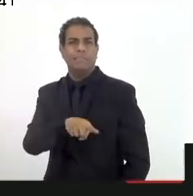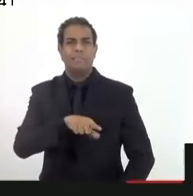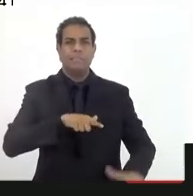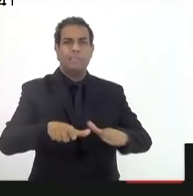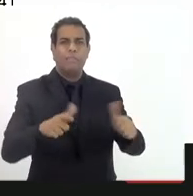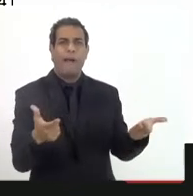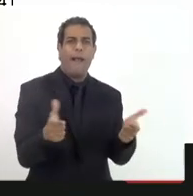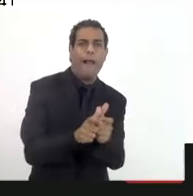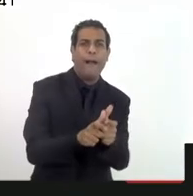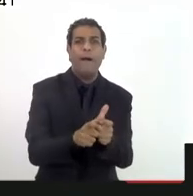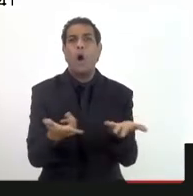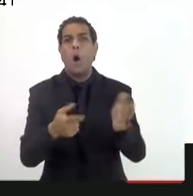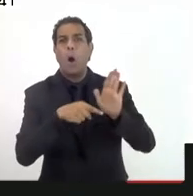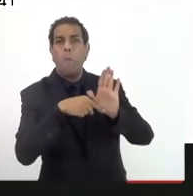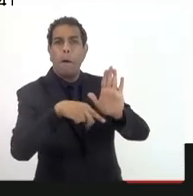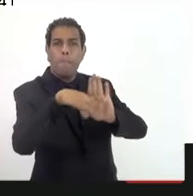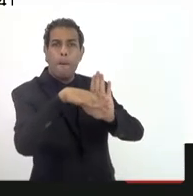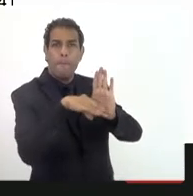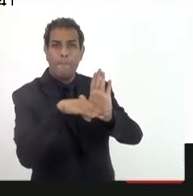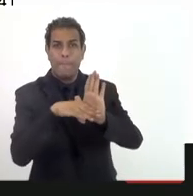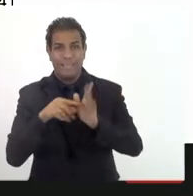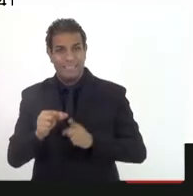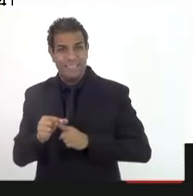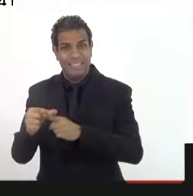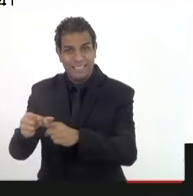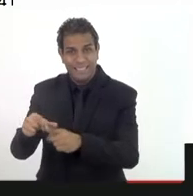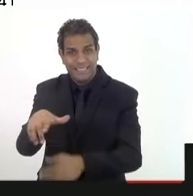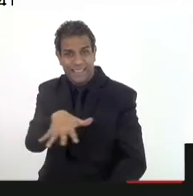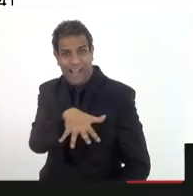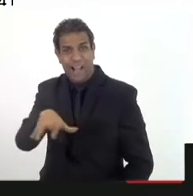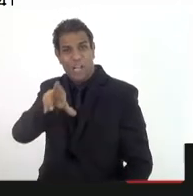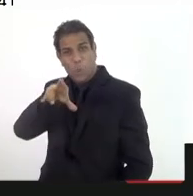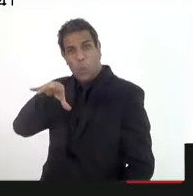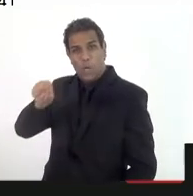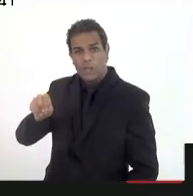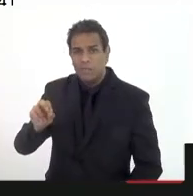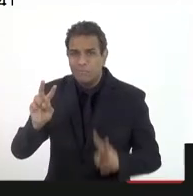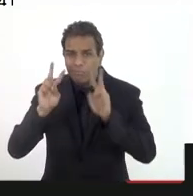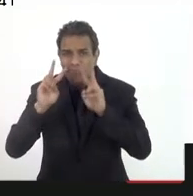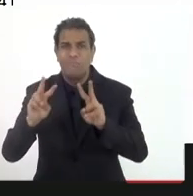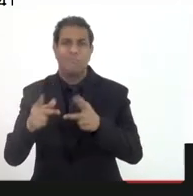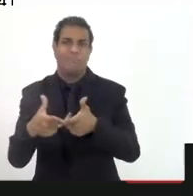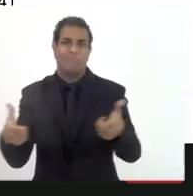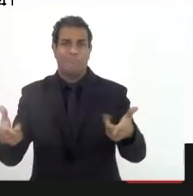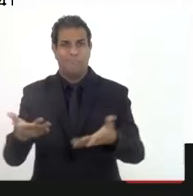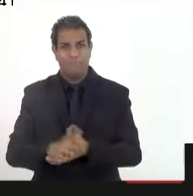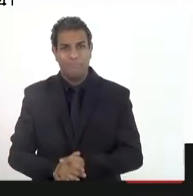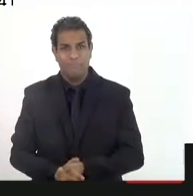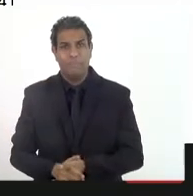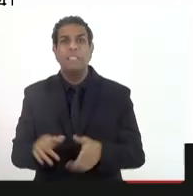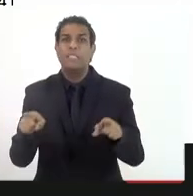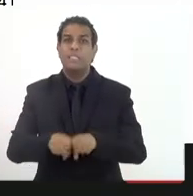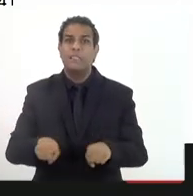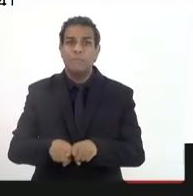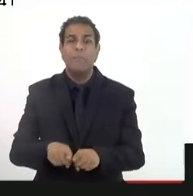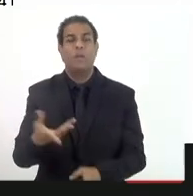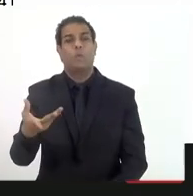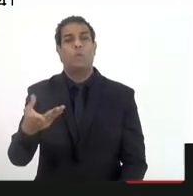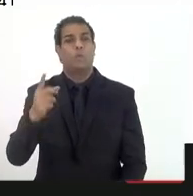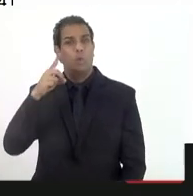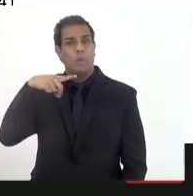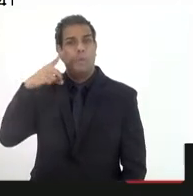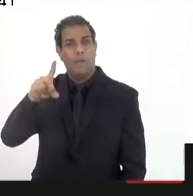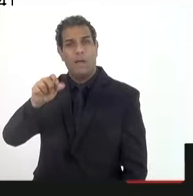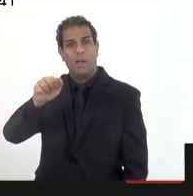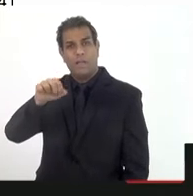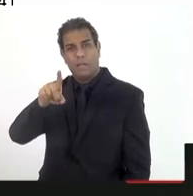todos os dados mostram isso, é a periferia metropolitana, de onde o deputado André vem também, e participa até